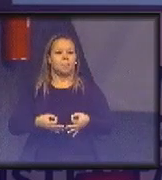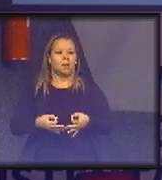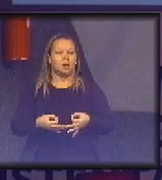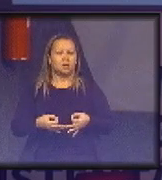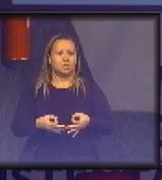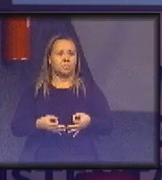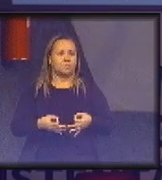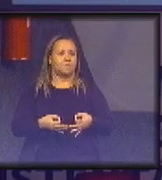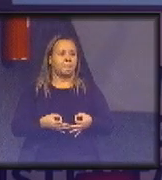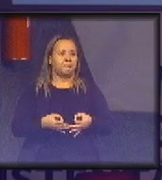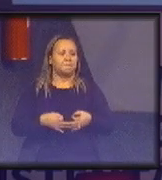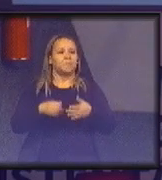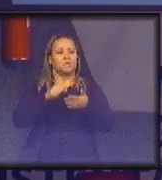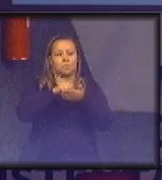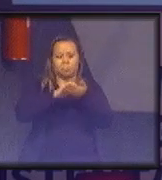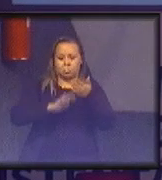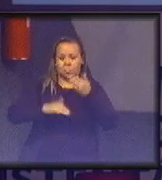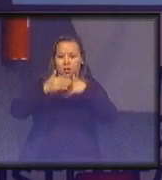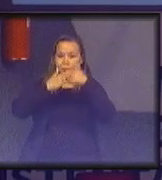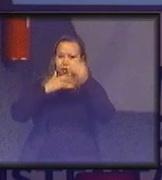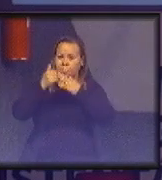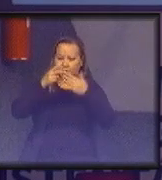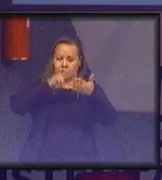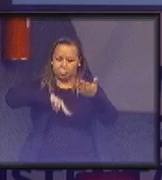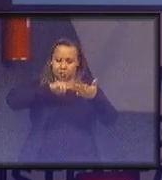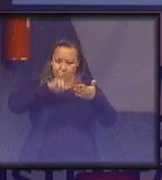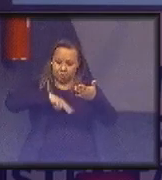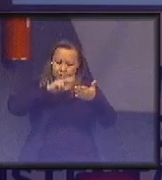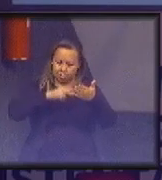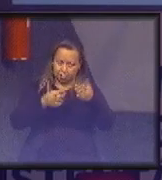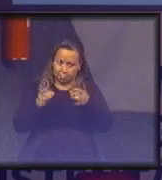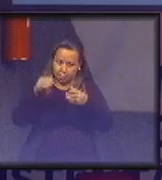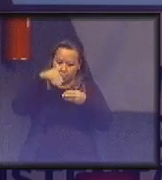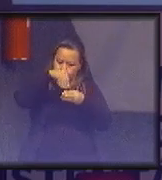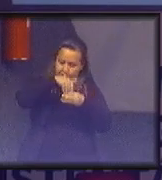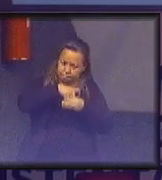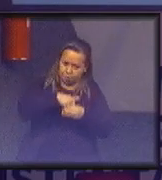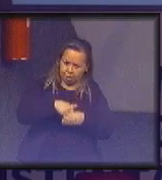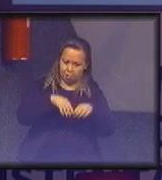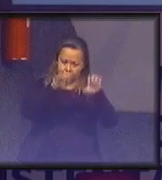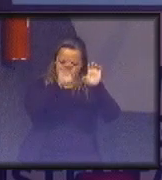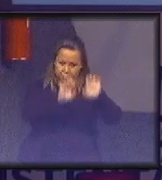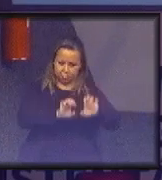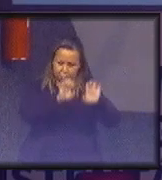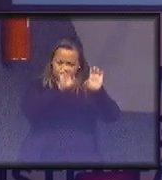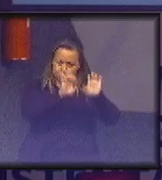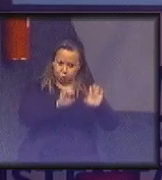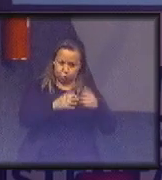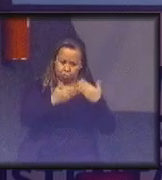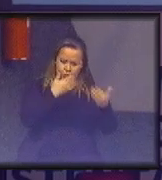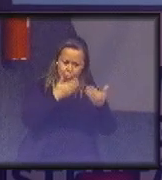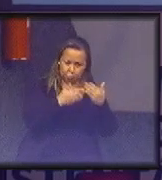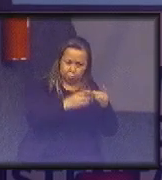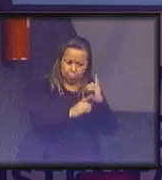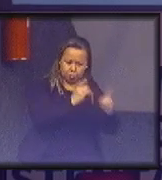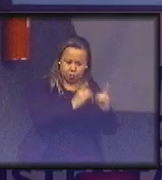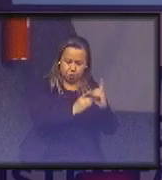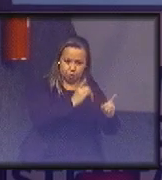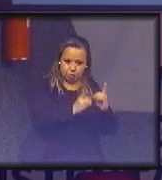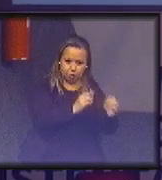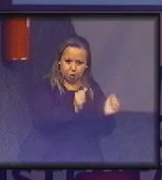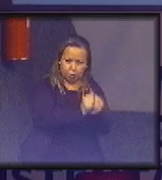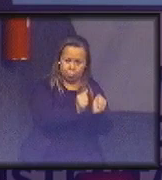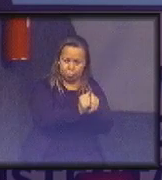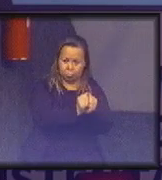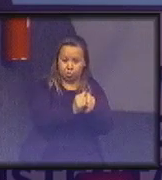São atividades que estão unidas dentro de um mesmo pilar, elas conversam entre si, porém,